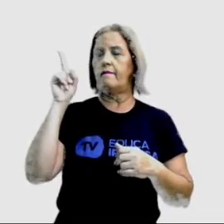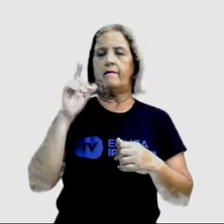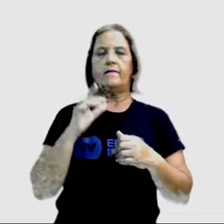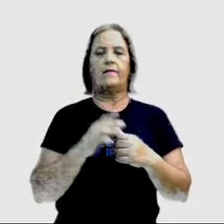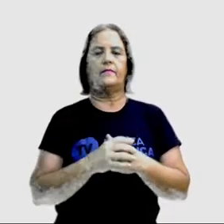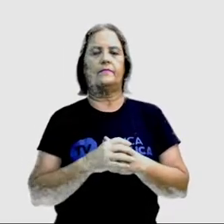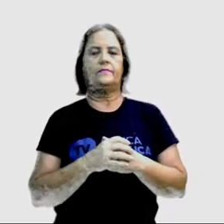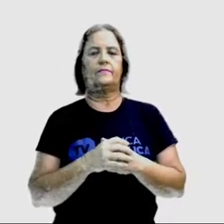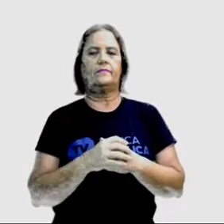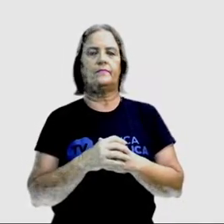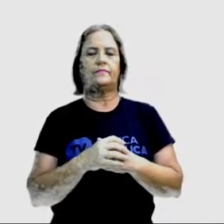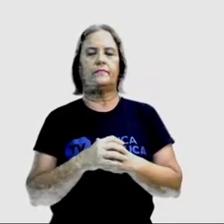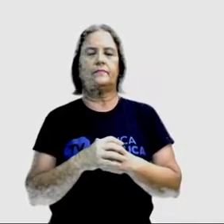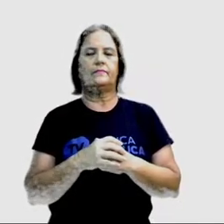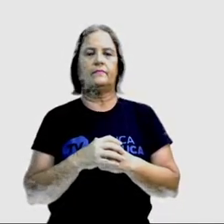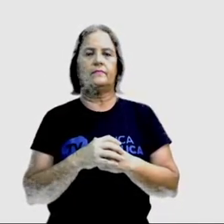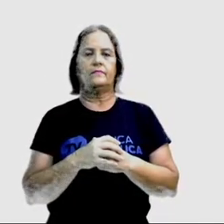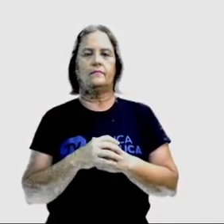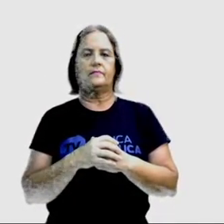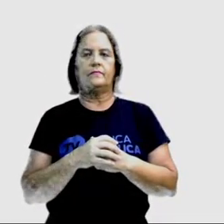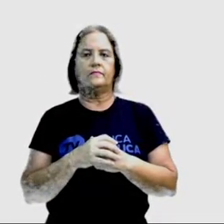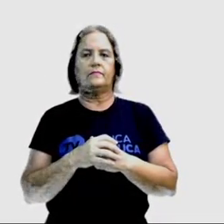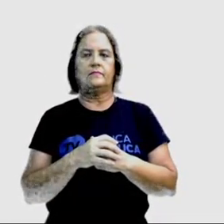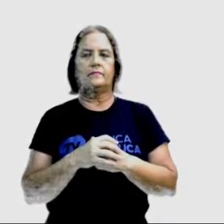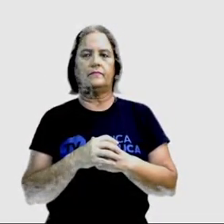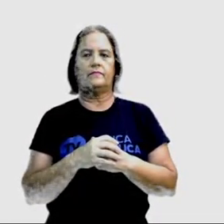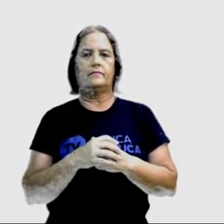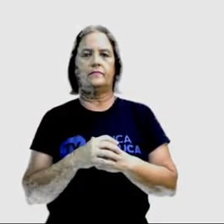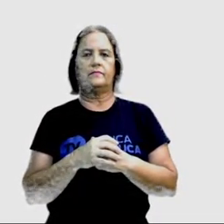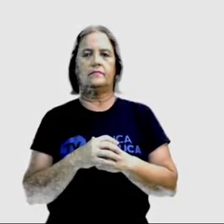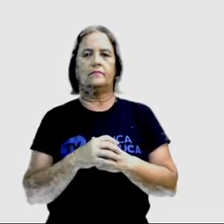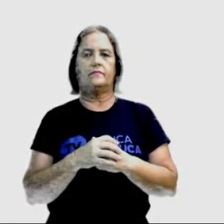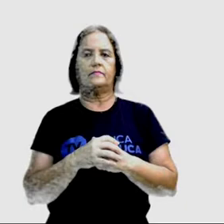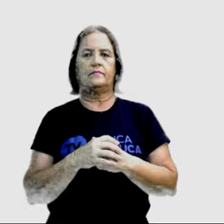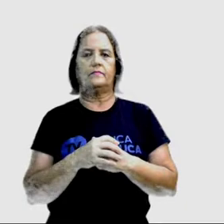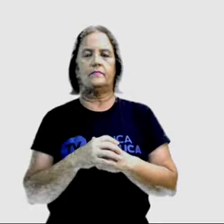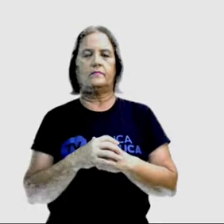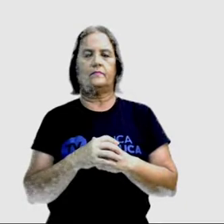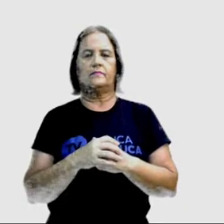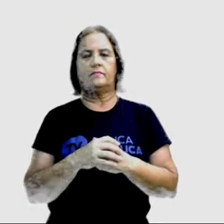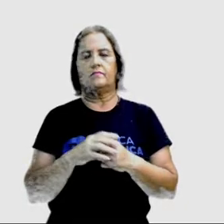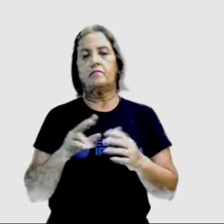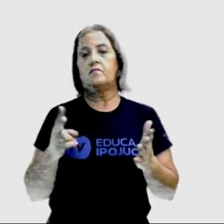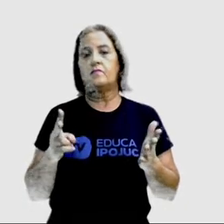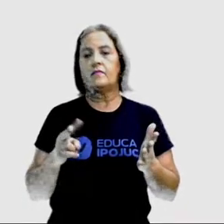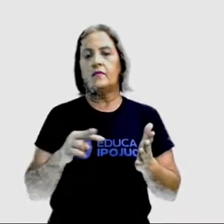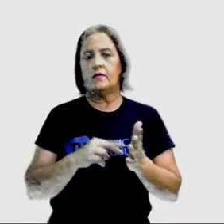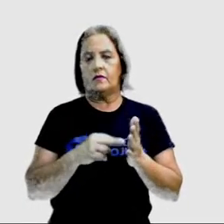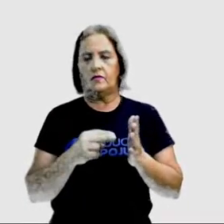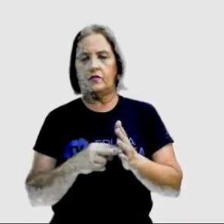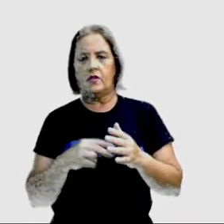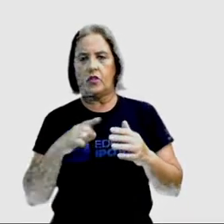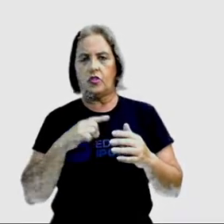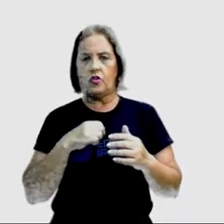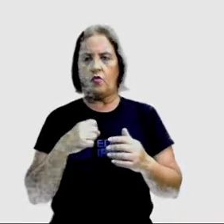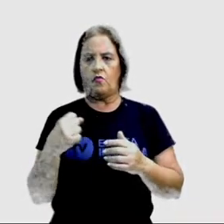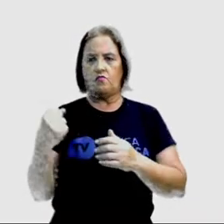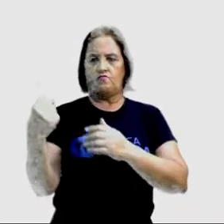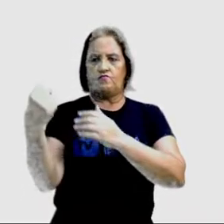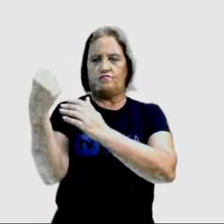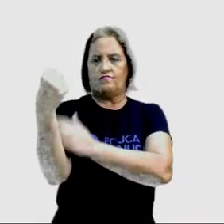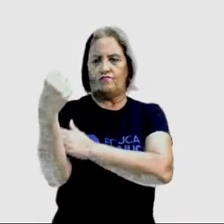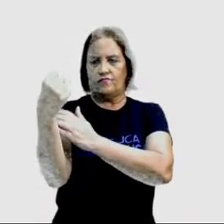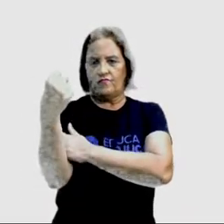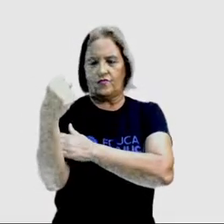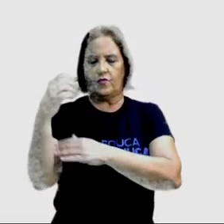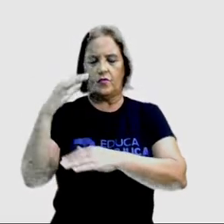o Stronger e tenho o Strongest. Ou seja, eu tenho o forte, o mais forte